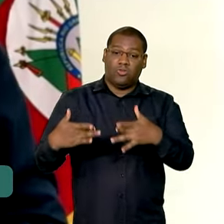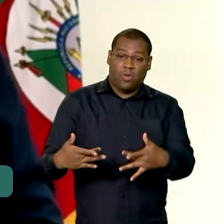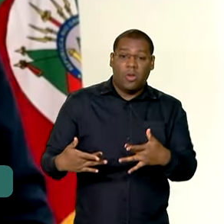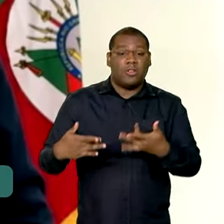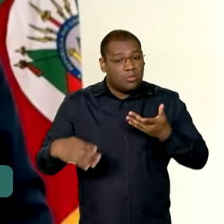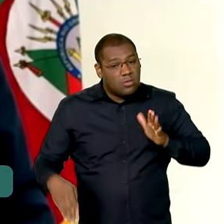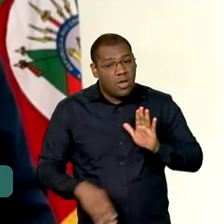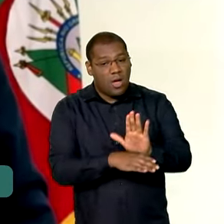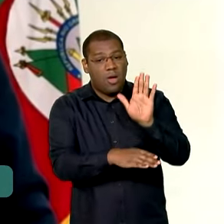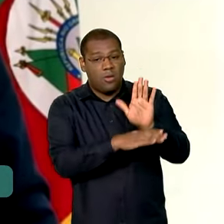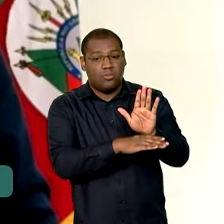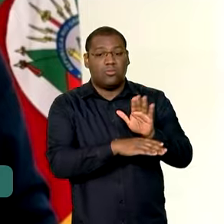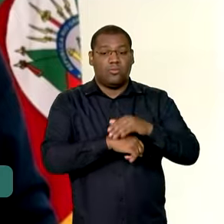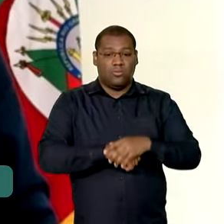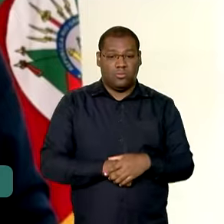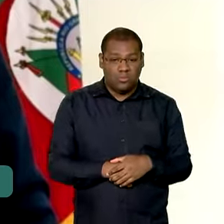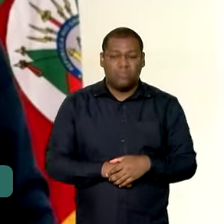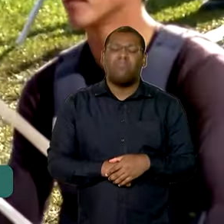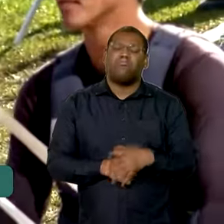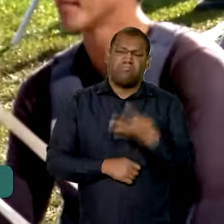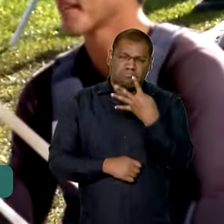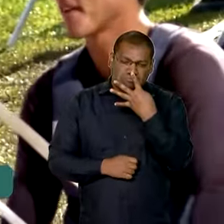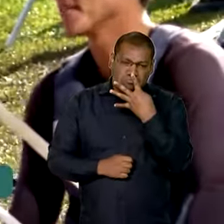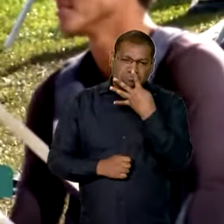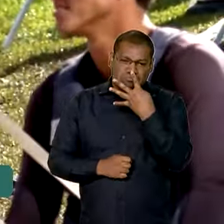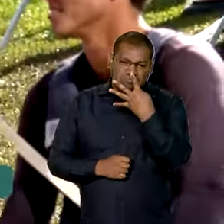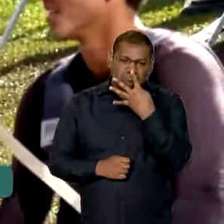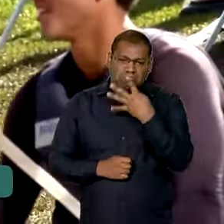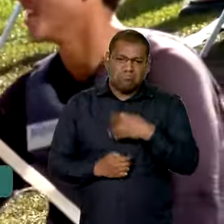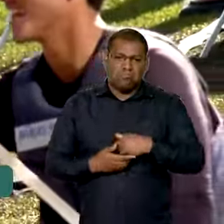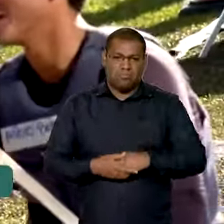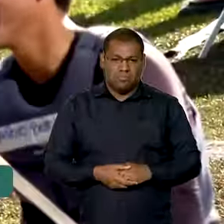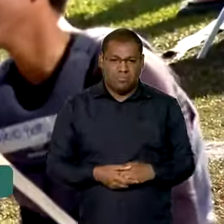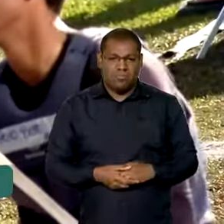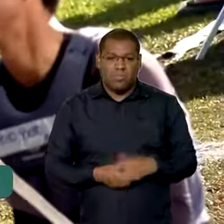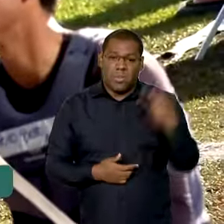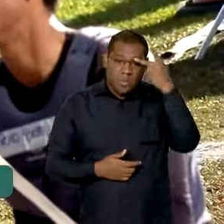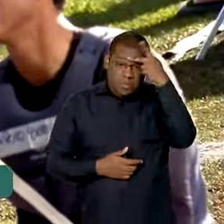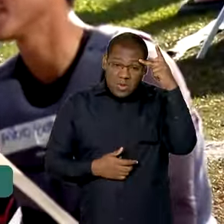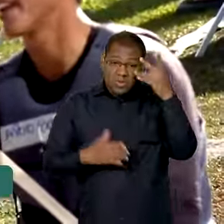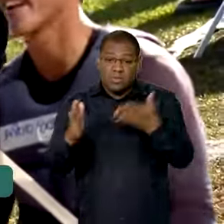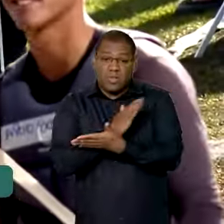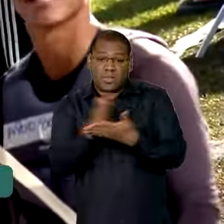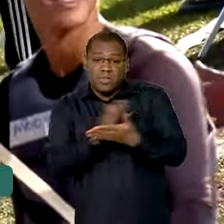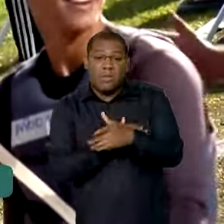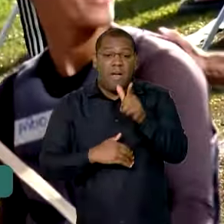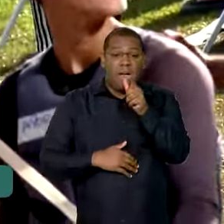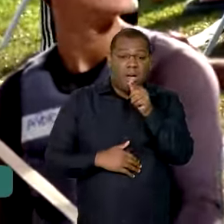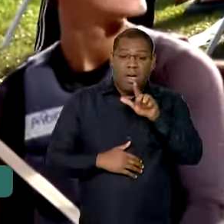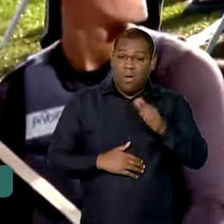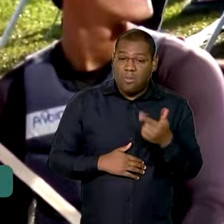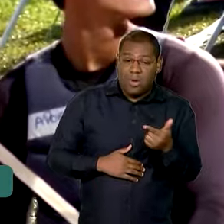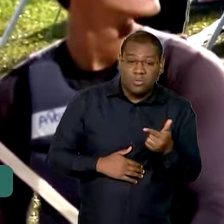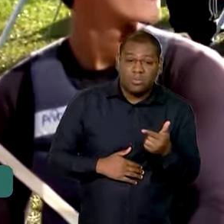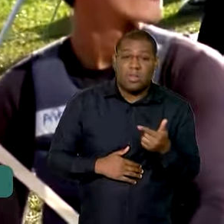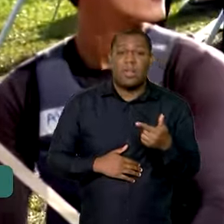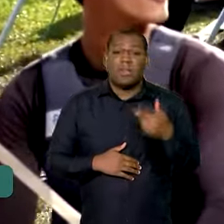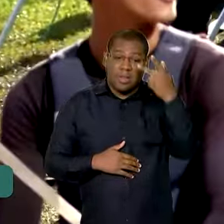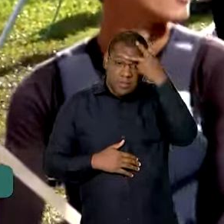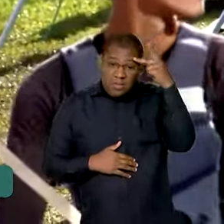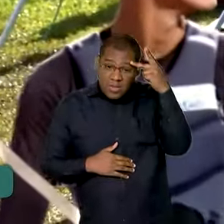sociedade civil. É algo impressionante. Mesmo pessoas que estão sem água, que estão sem energia elétrica nas suas casas,